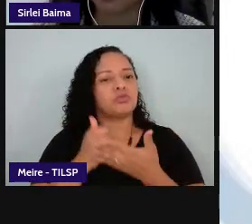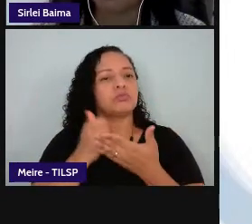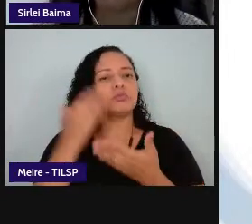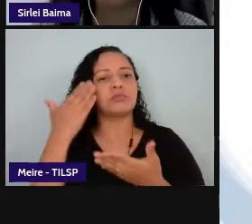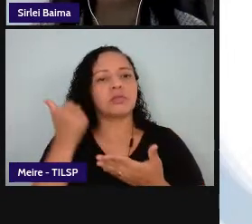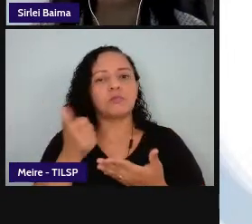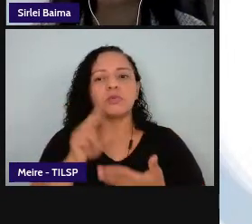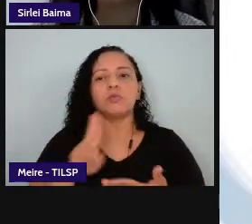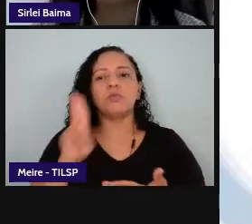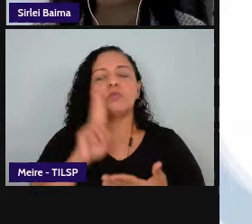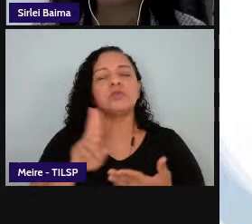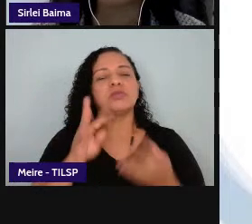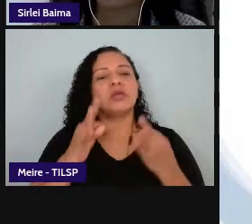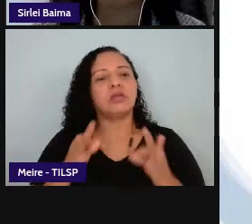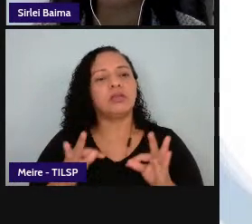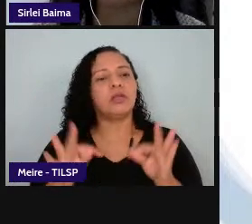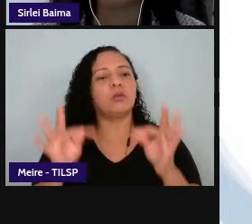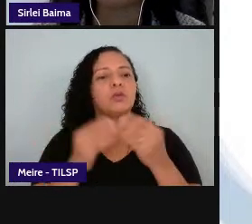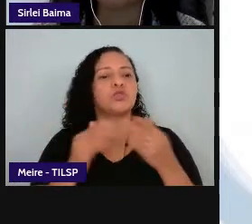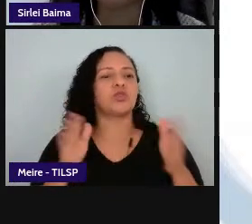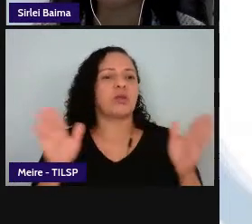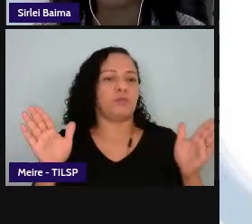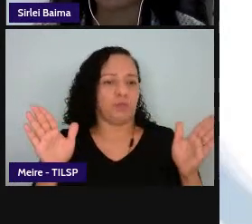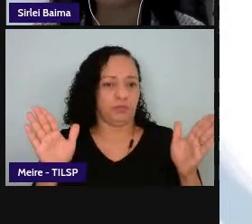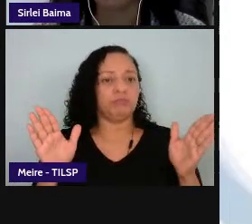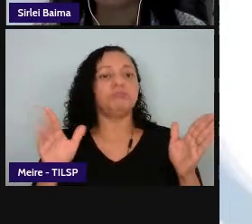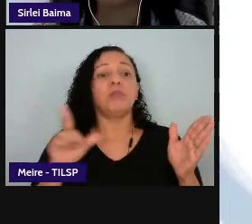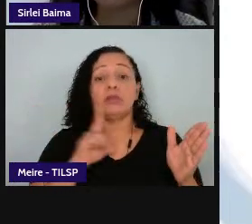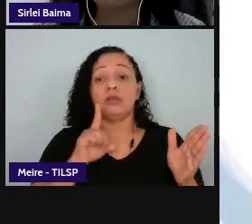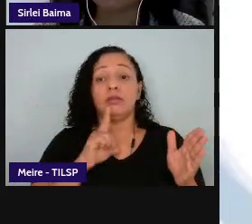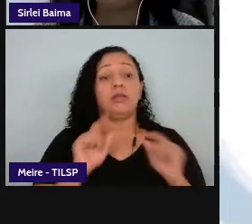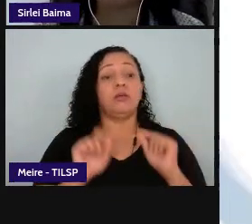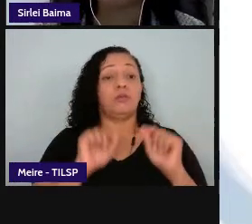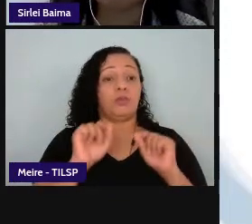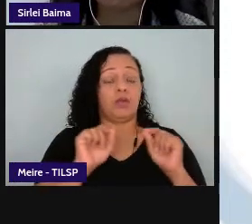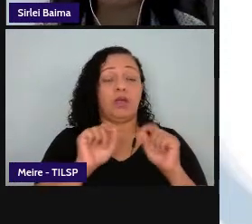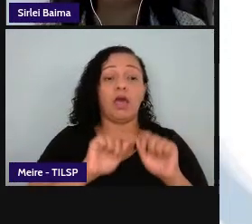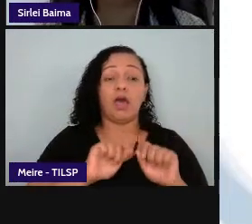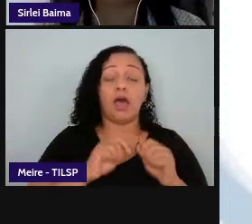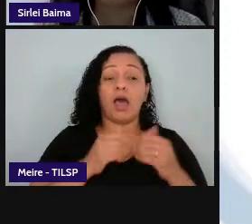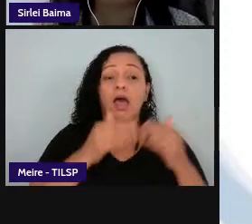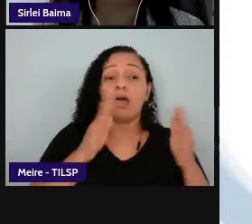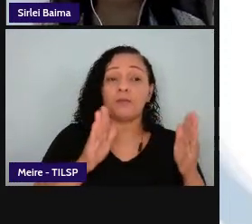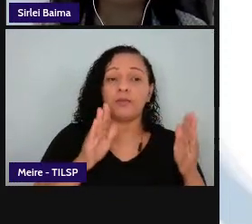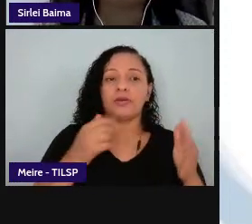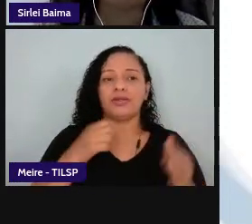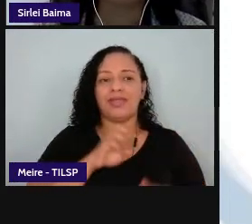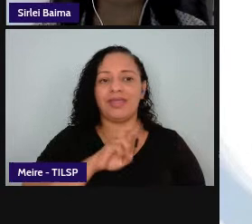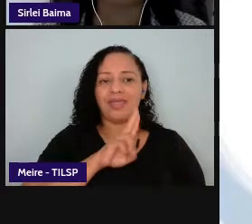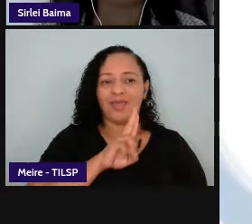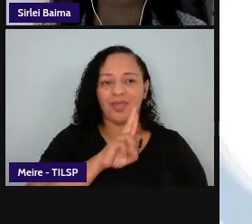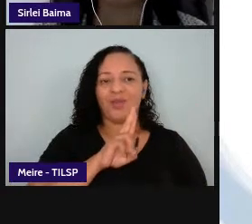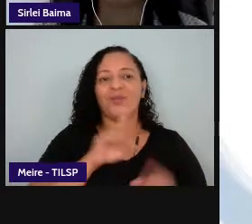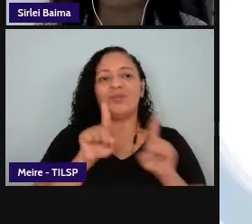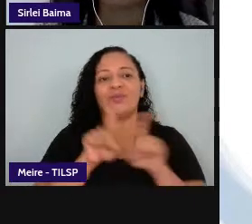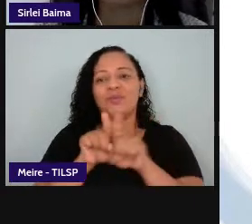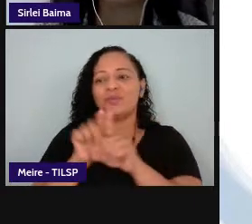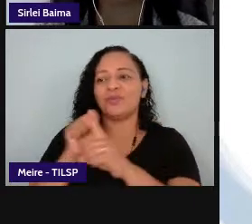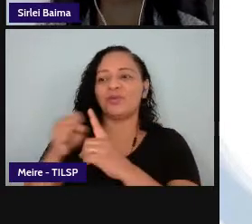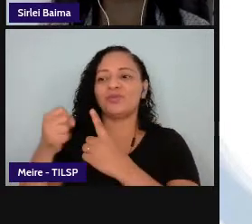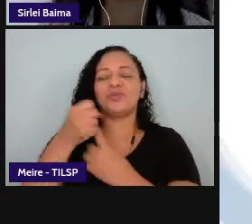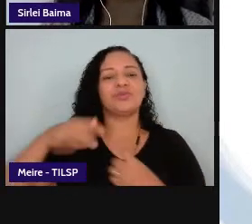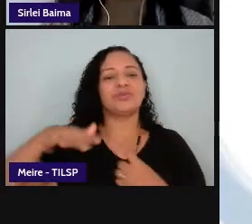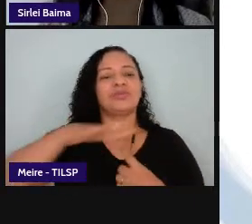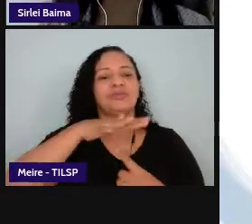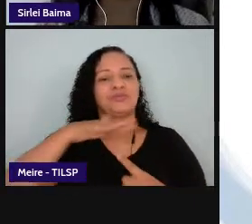amplas. Eles produzem uma chave entre o eu e a sociedade. Isso é o LEM que vem tratando uma perspectiva muito mais